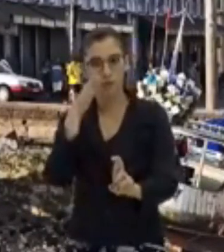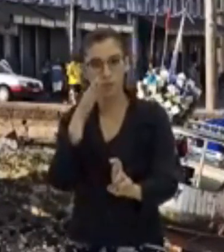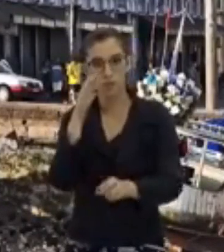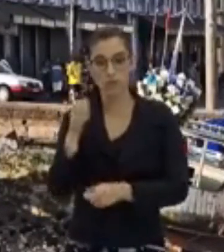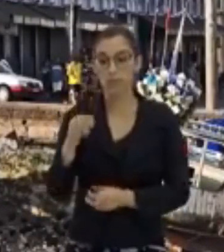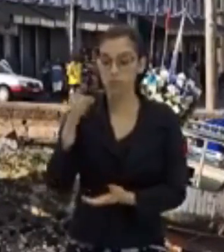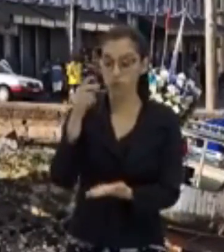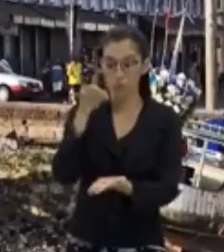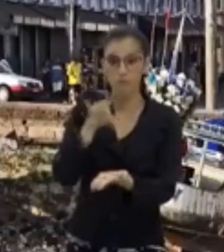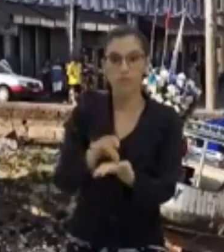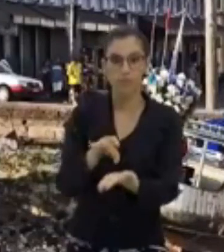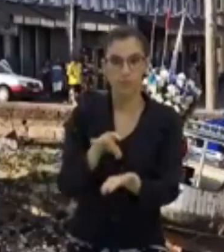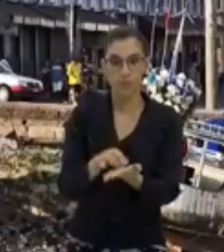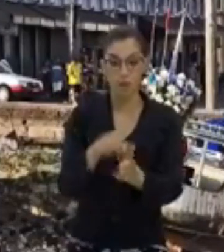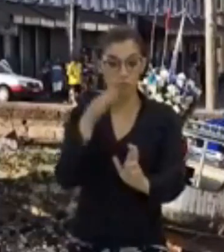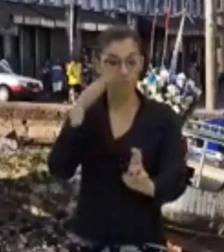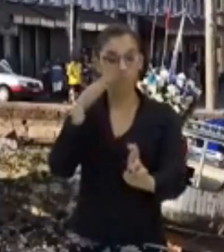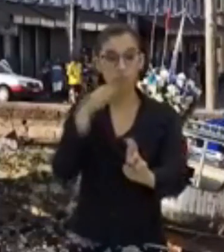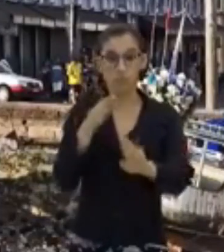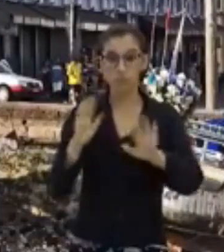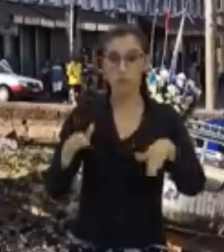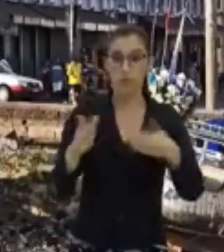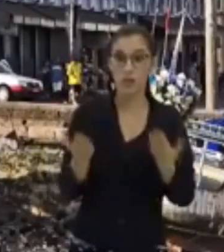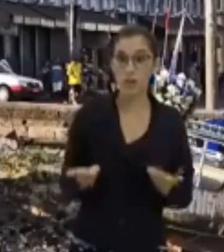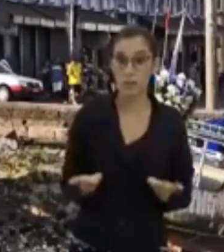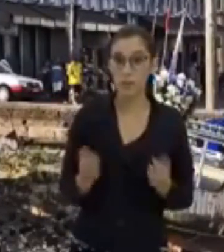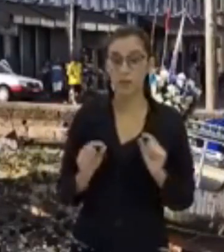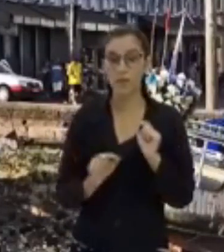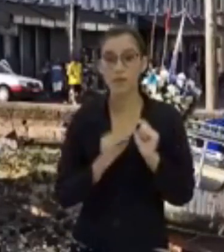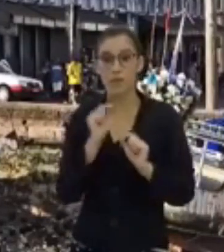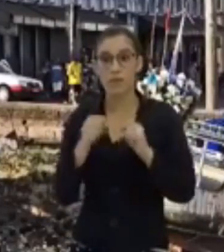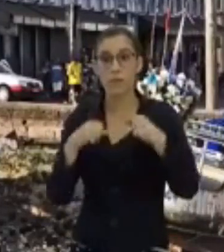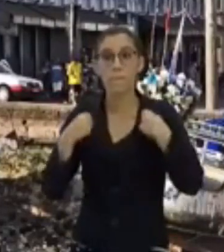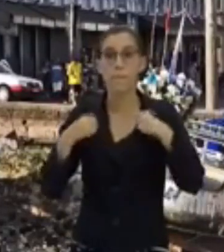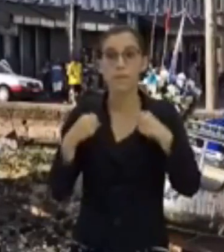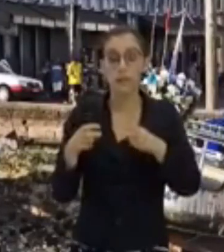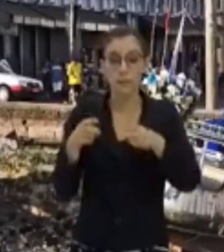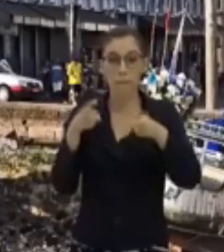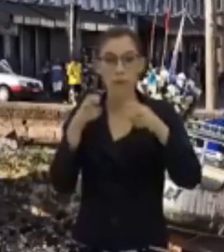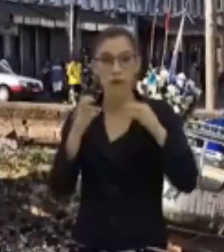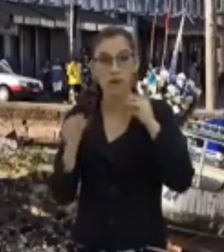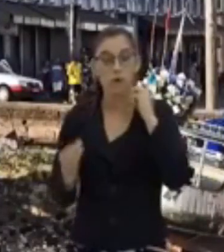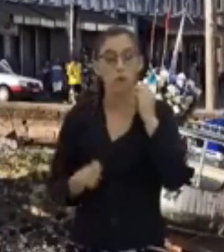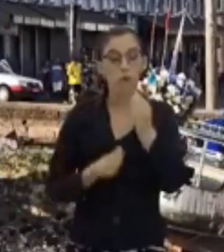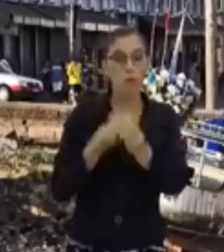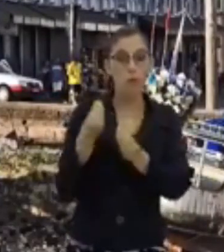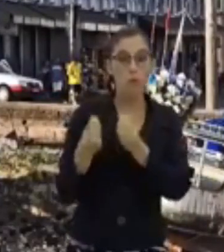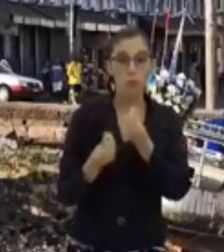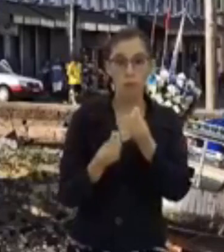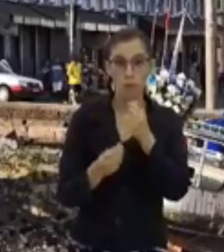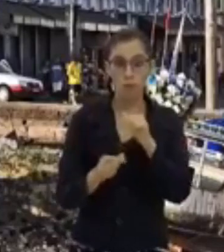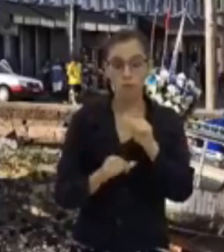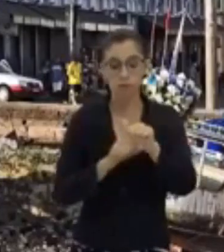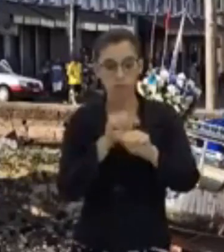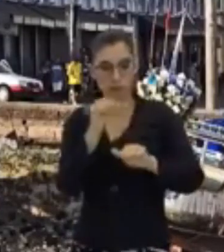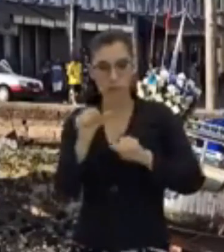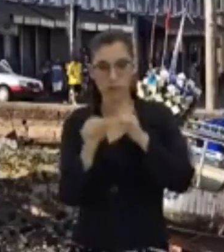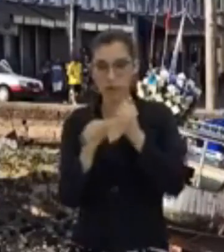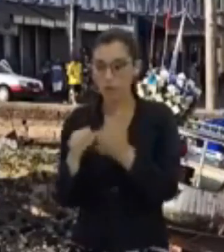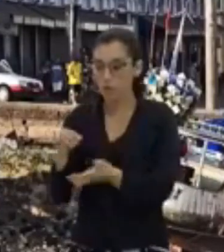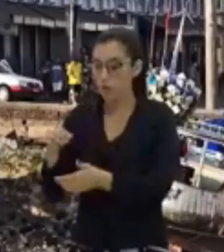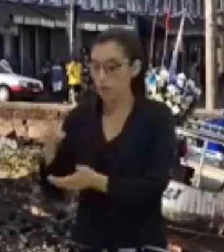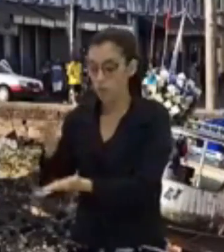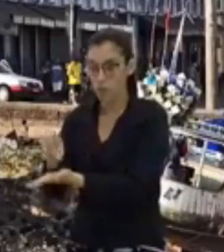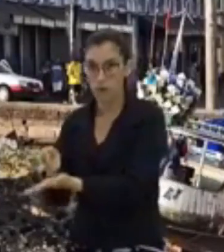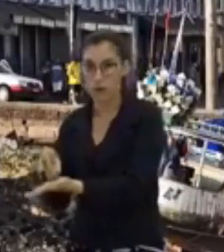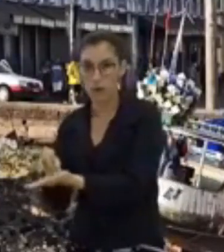realidade. Então se ele representa, você vai ter que ver como é que se faz essa proporção entre o que é real e o que